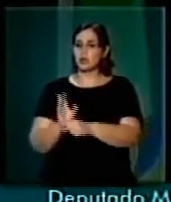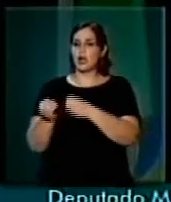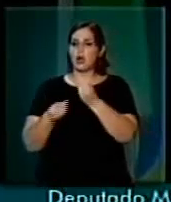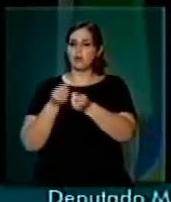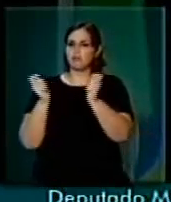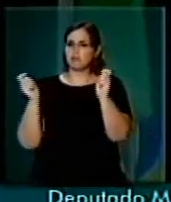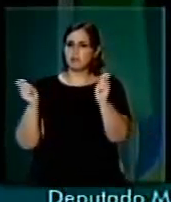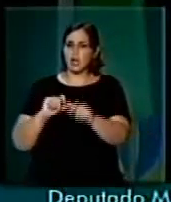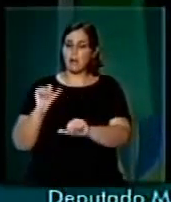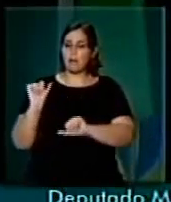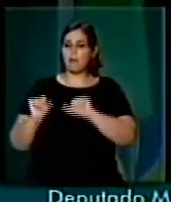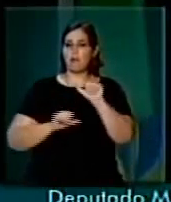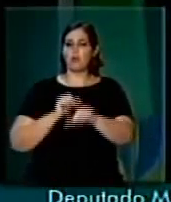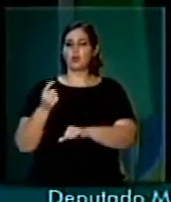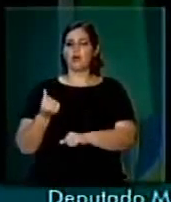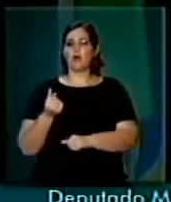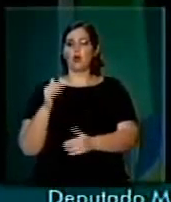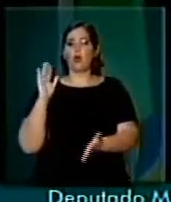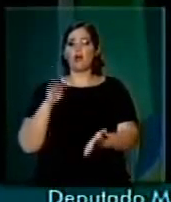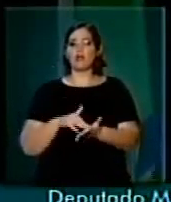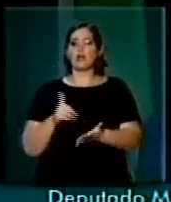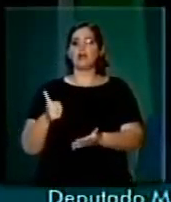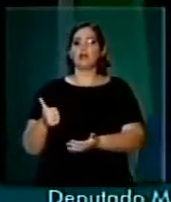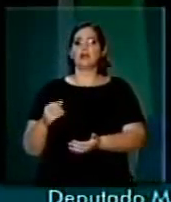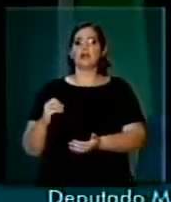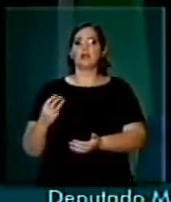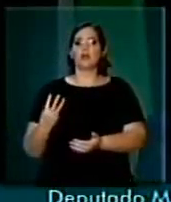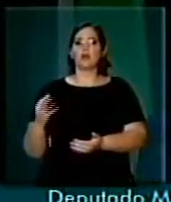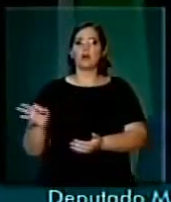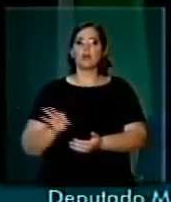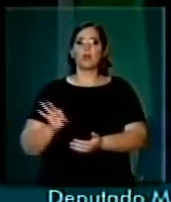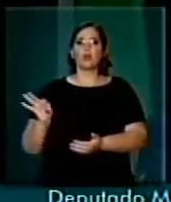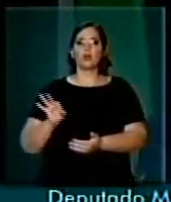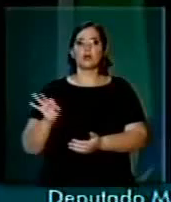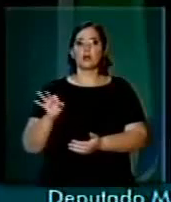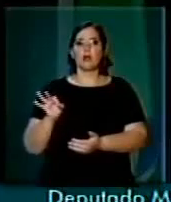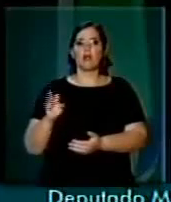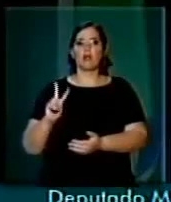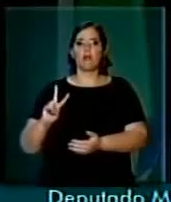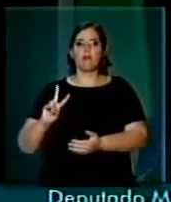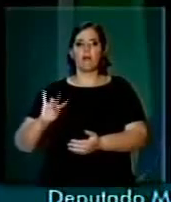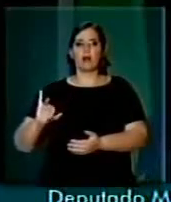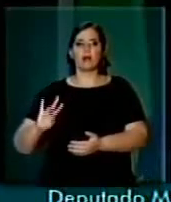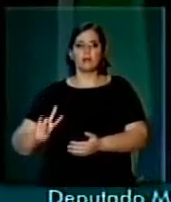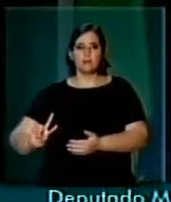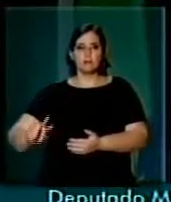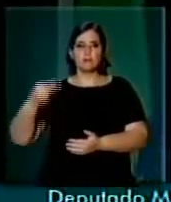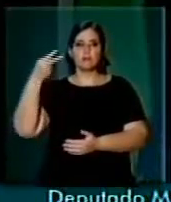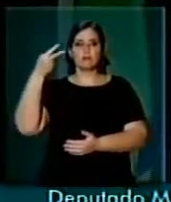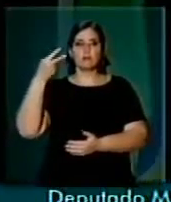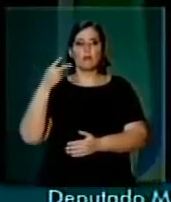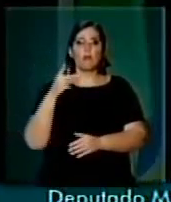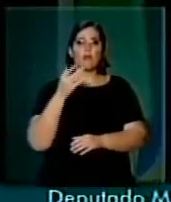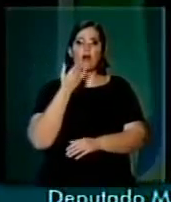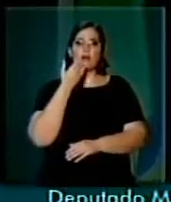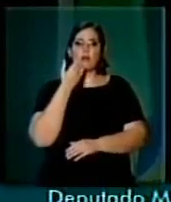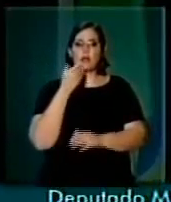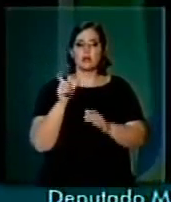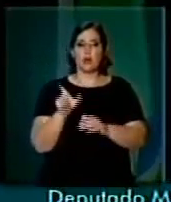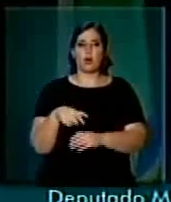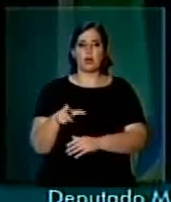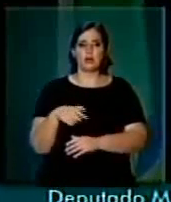um reajuste de até 103% do valor pago por este ticket de alimentação.